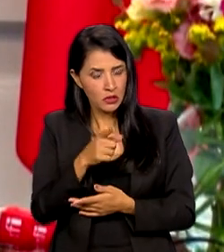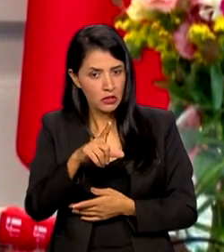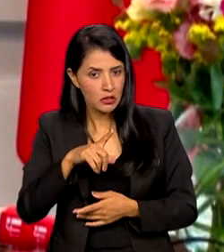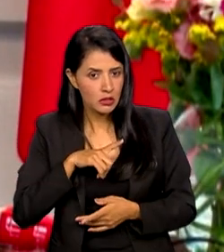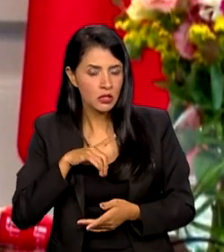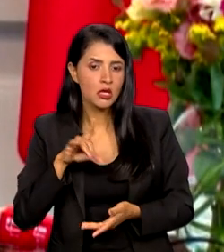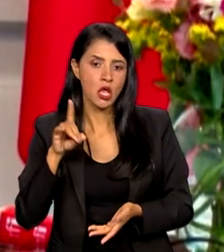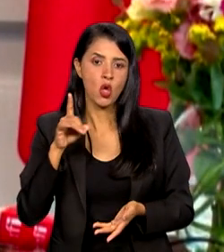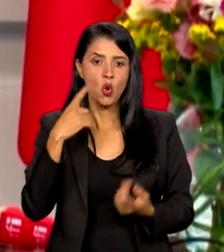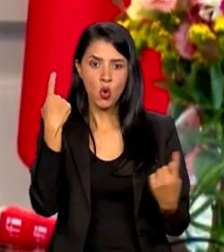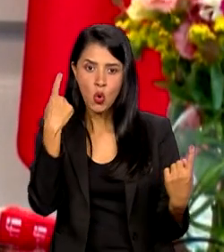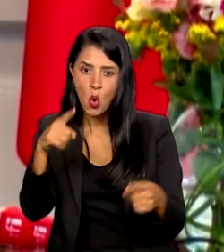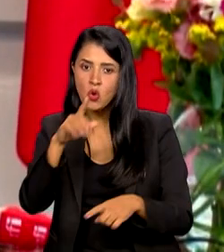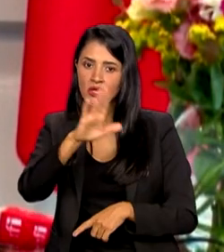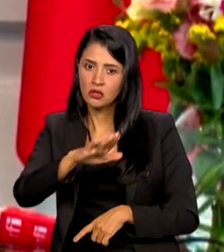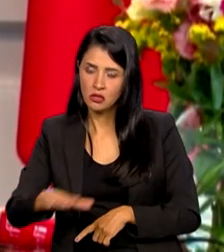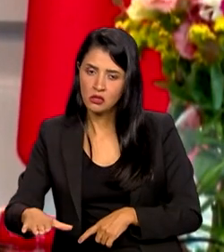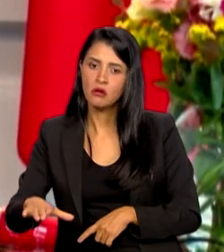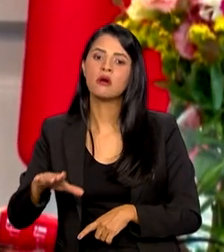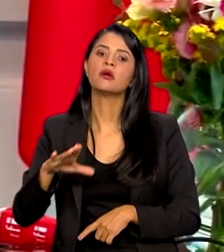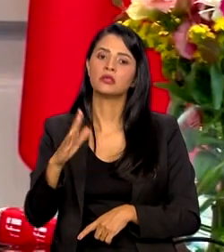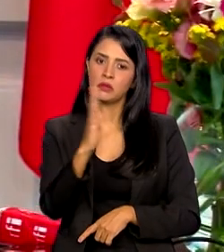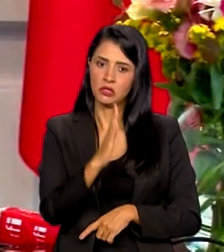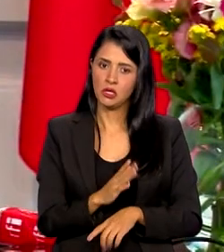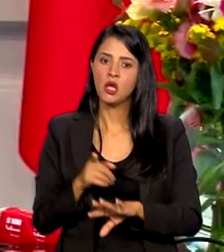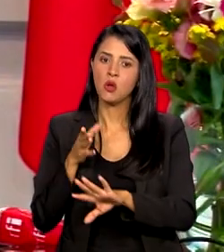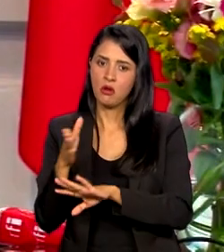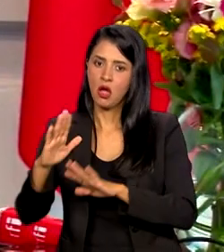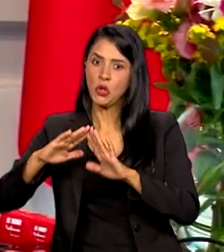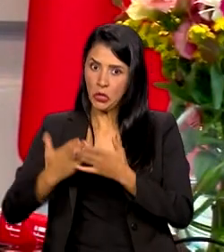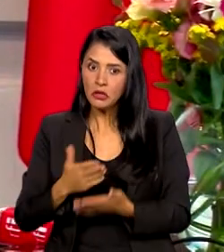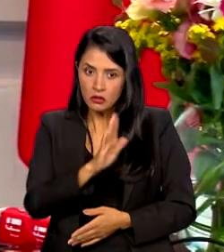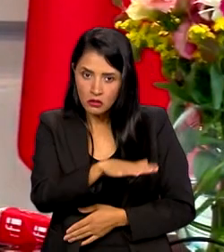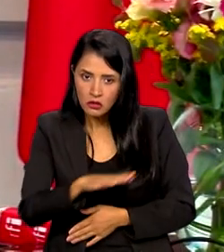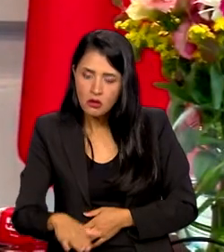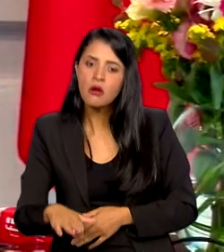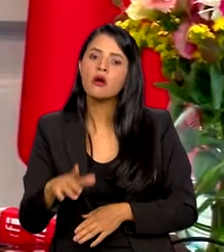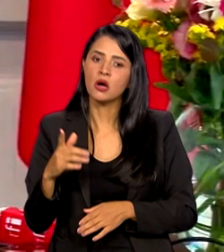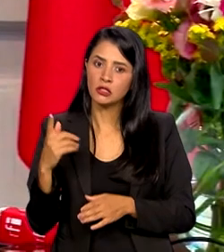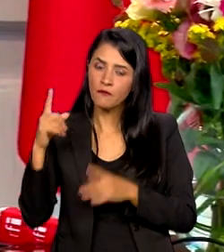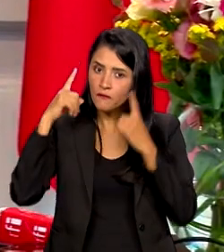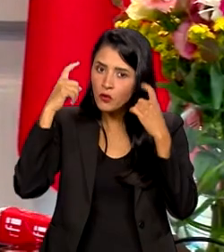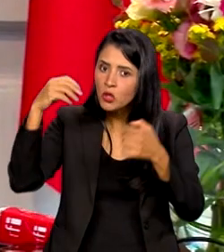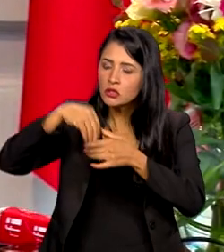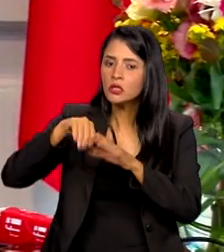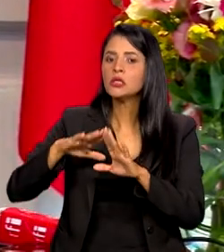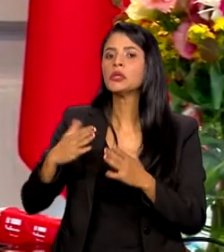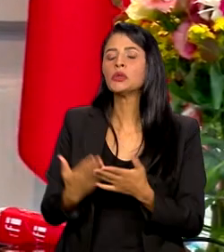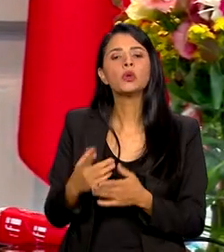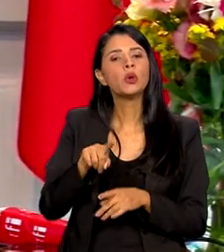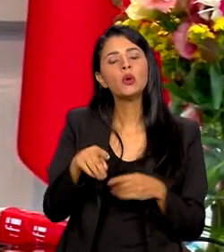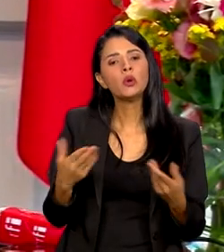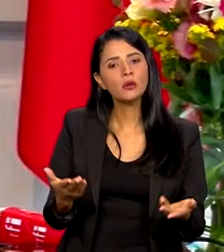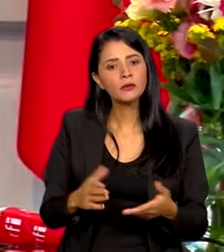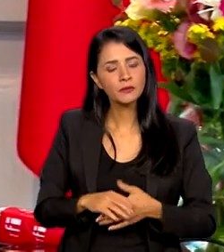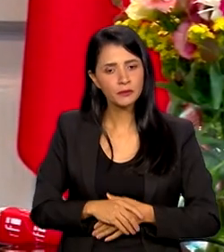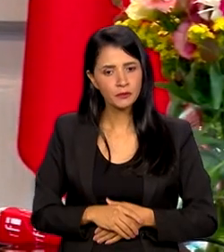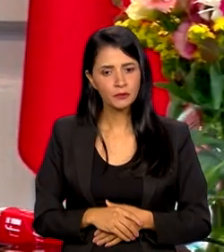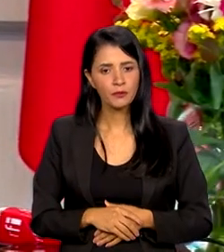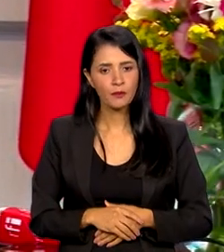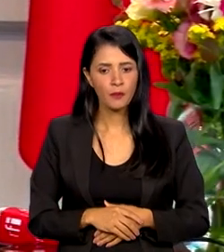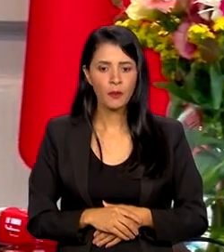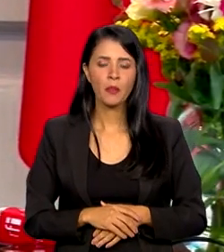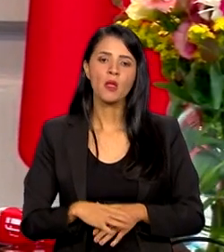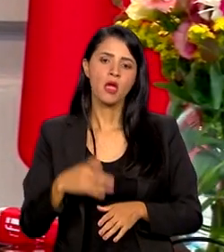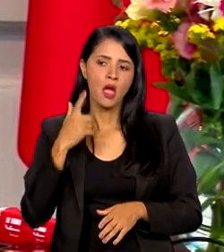fato, contra crianças brasileiras em escolas, crianças mesmo. Então, esse assunto da violência nessas escolas foi debatido? Nós